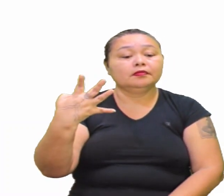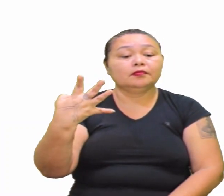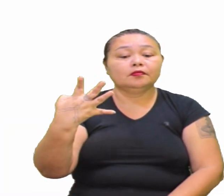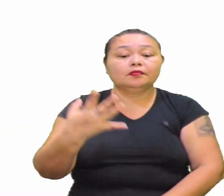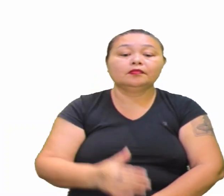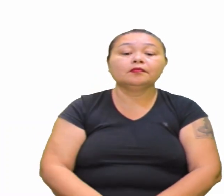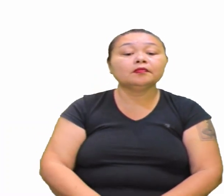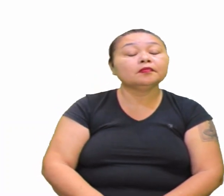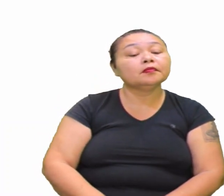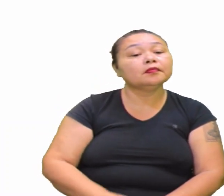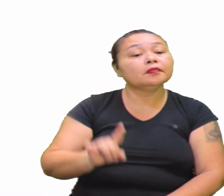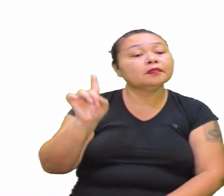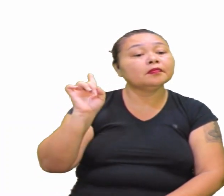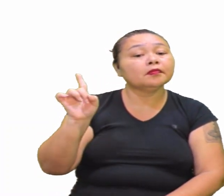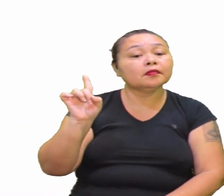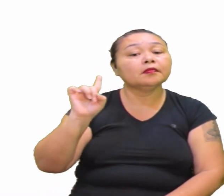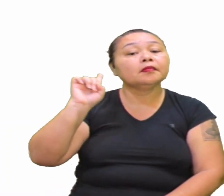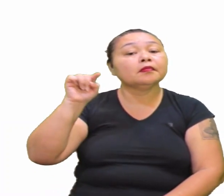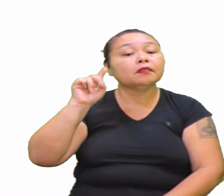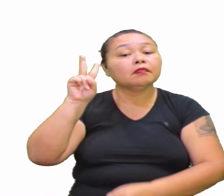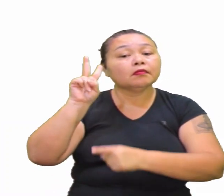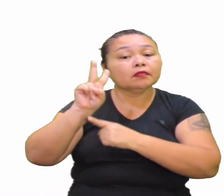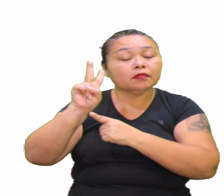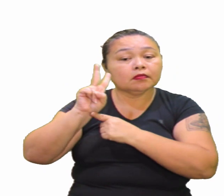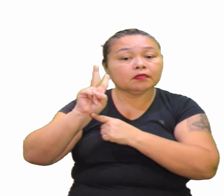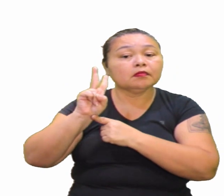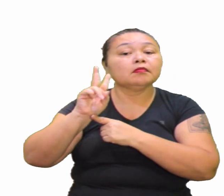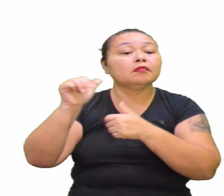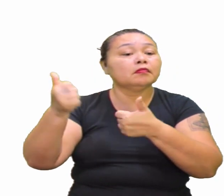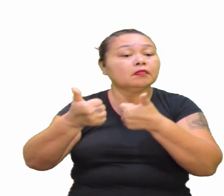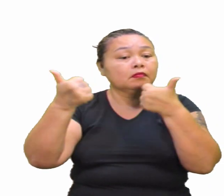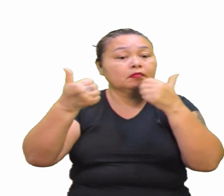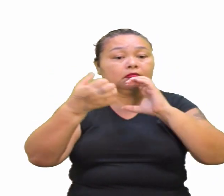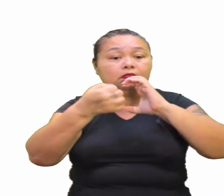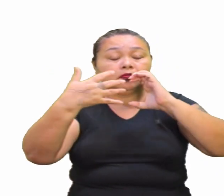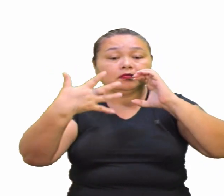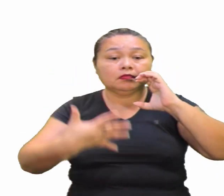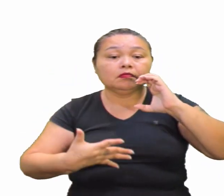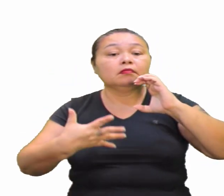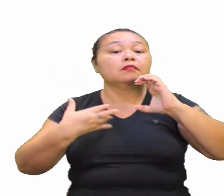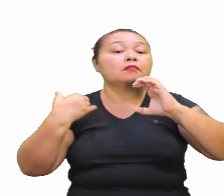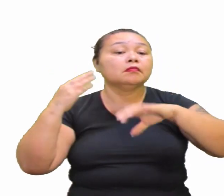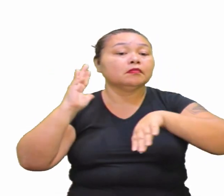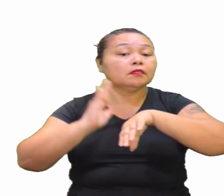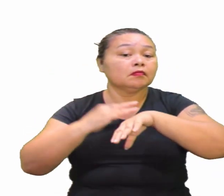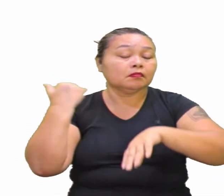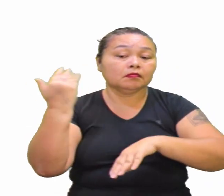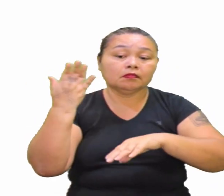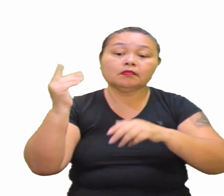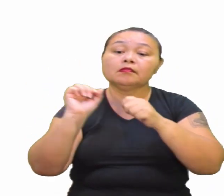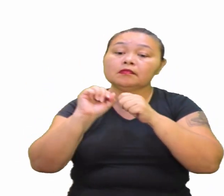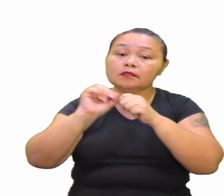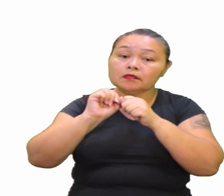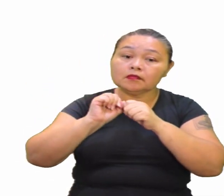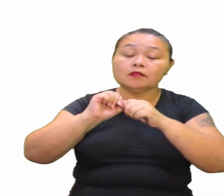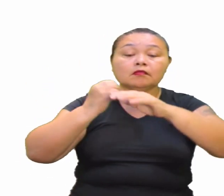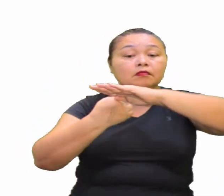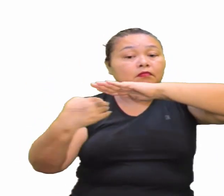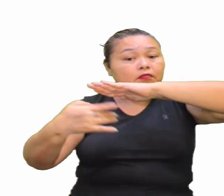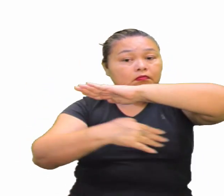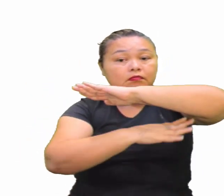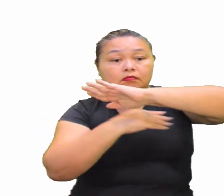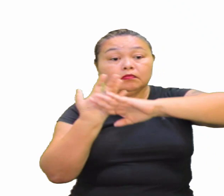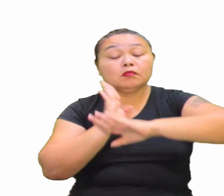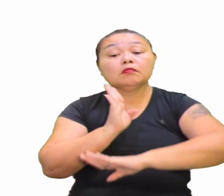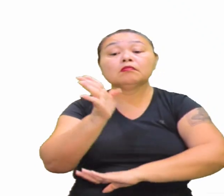O requisito para a manutenção da qualidade Das características essenciais de um ecossistema Ou de